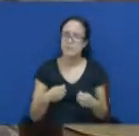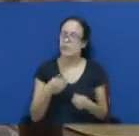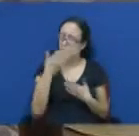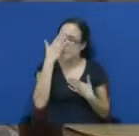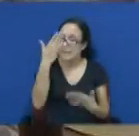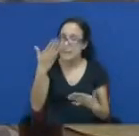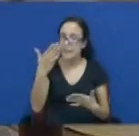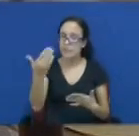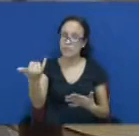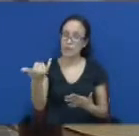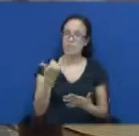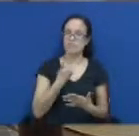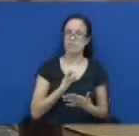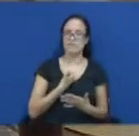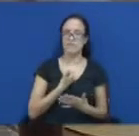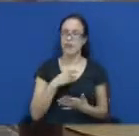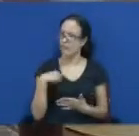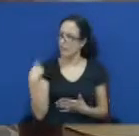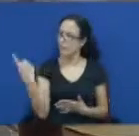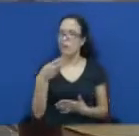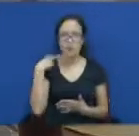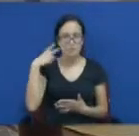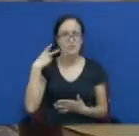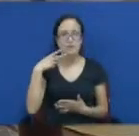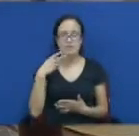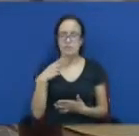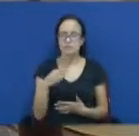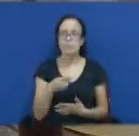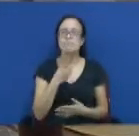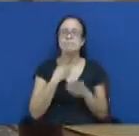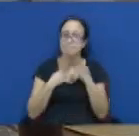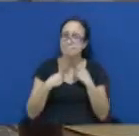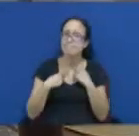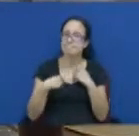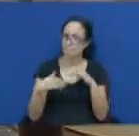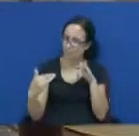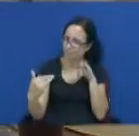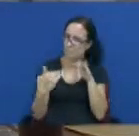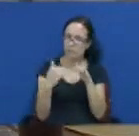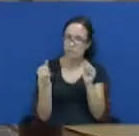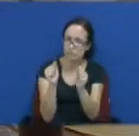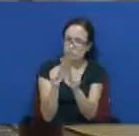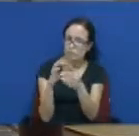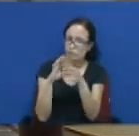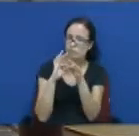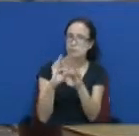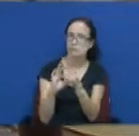tenho certeza que os demais vereadores assim o desejarão. Como você disse é um tema que nos une.